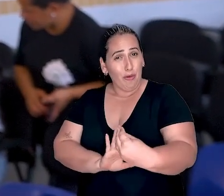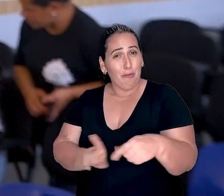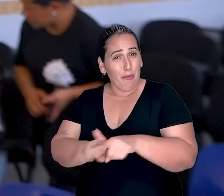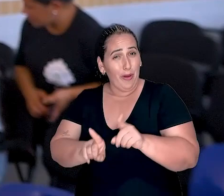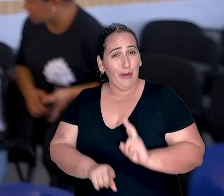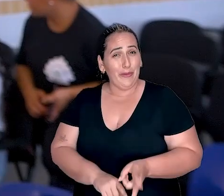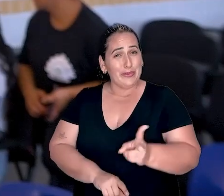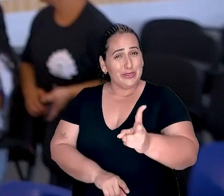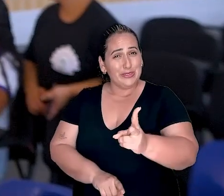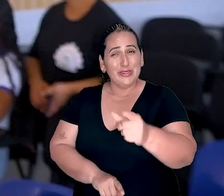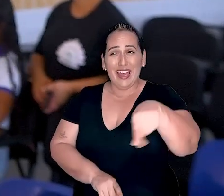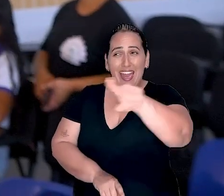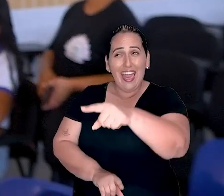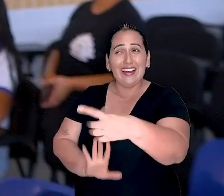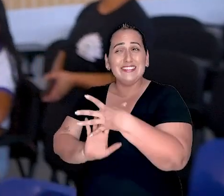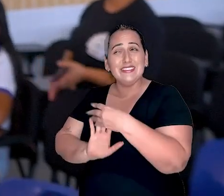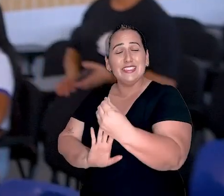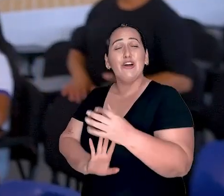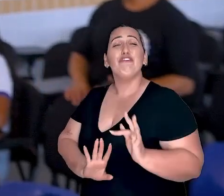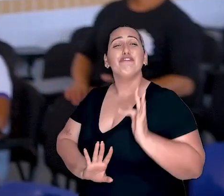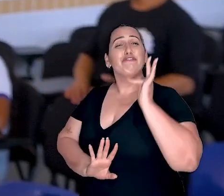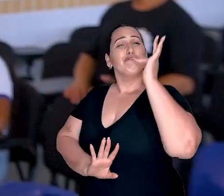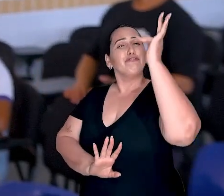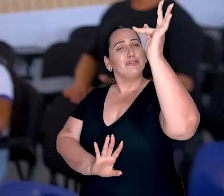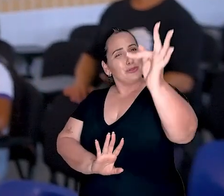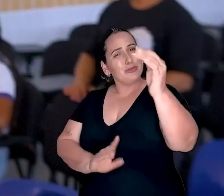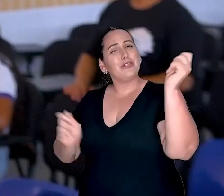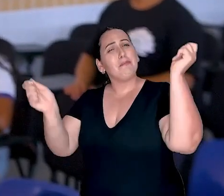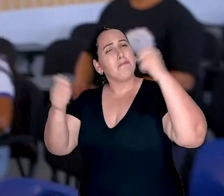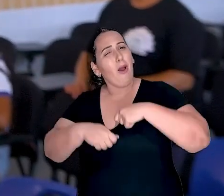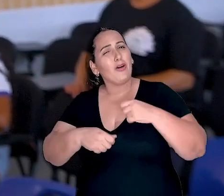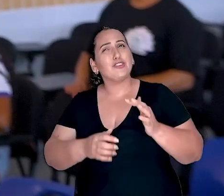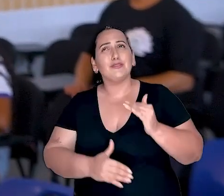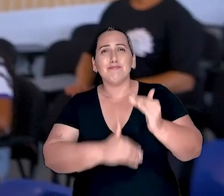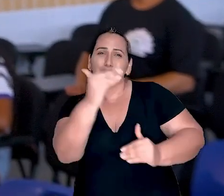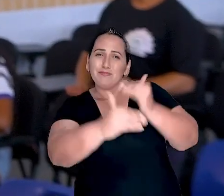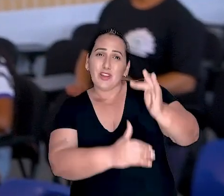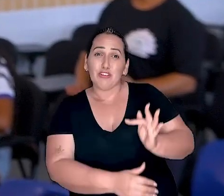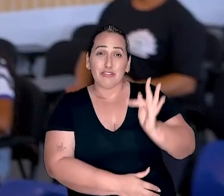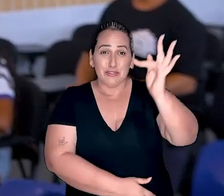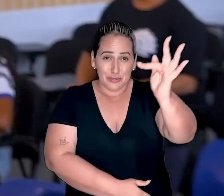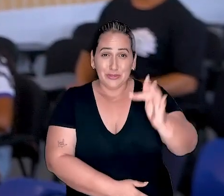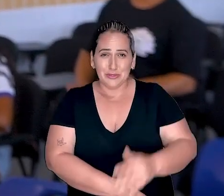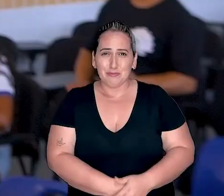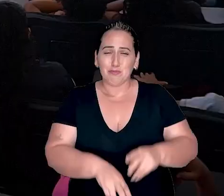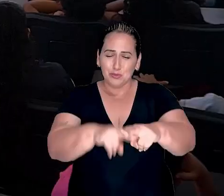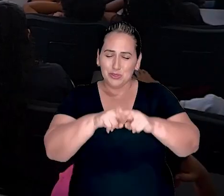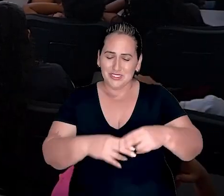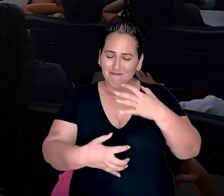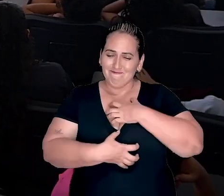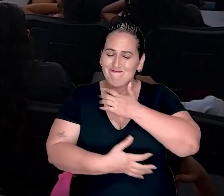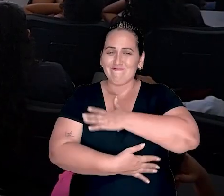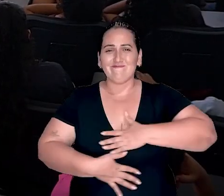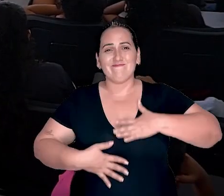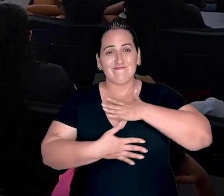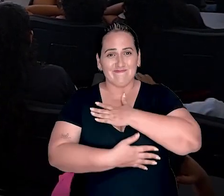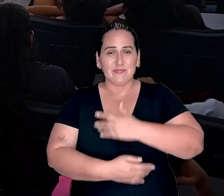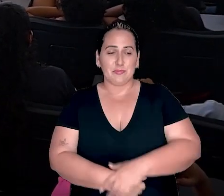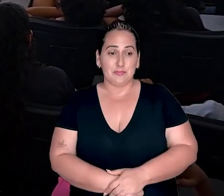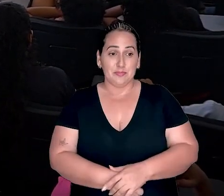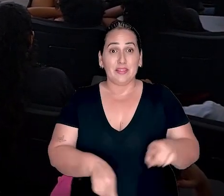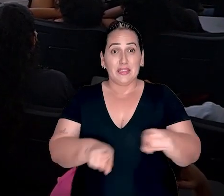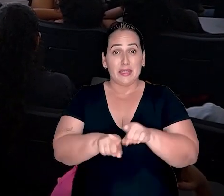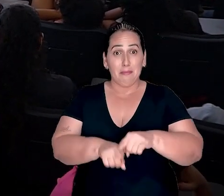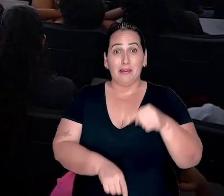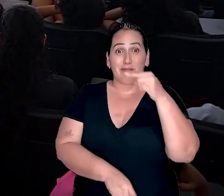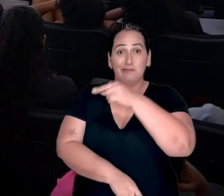que continuem nesse ambiente de estudo, progridam, cresçam e alcancem o sucesso. Então é muito gratificante. Membro do Comitê Estadual